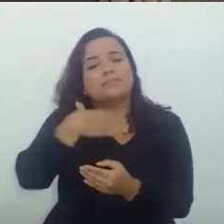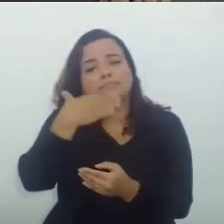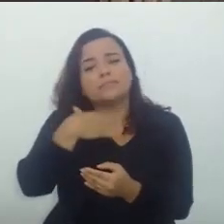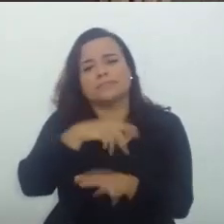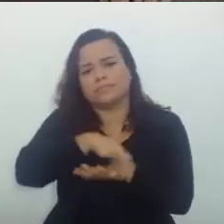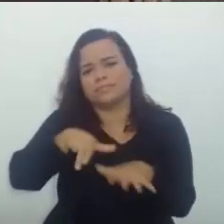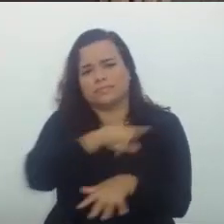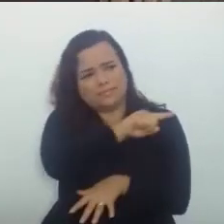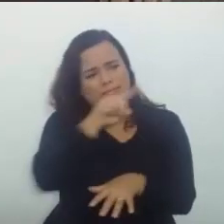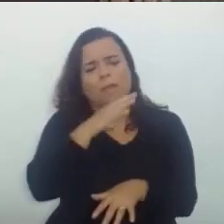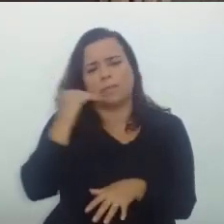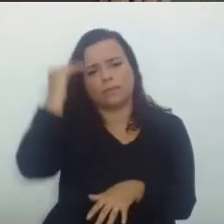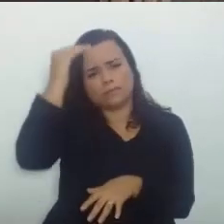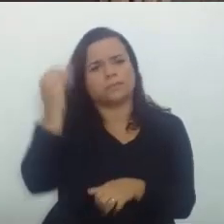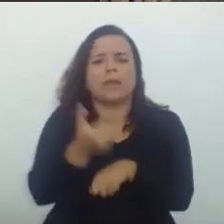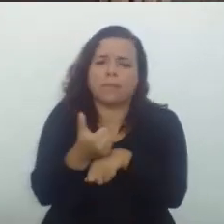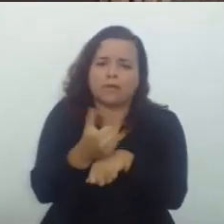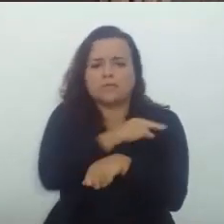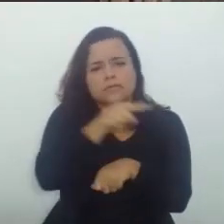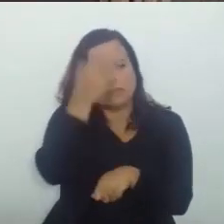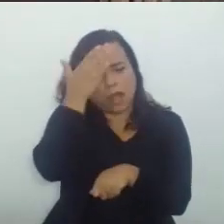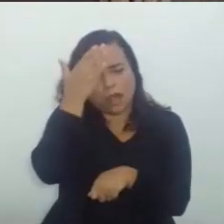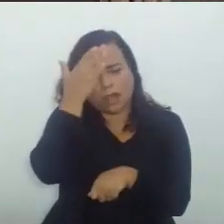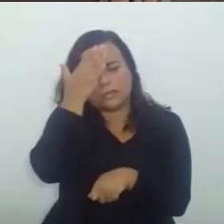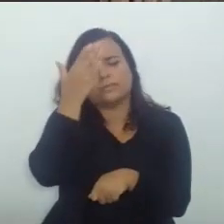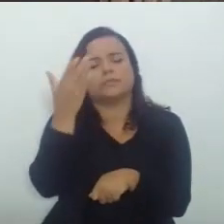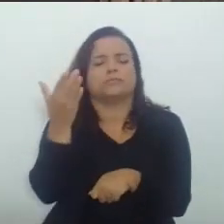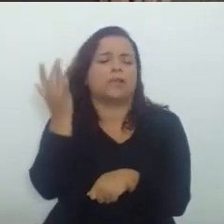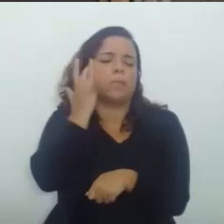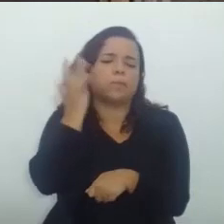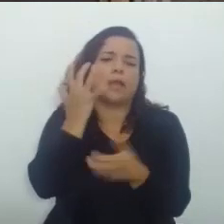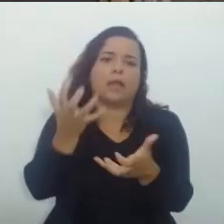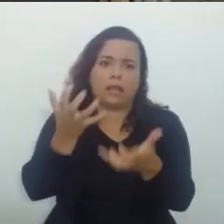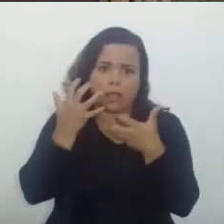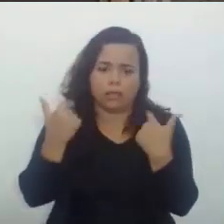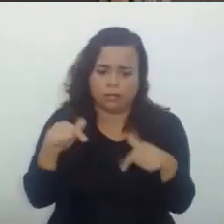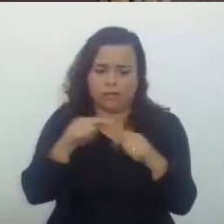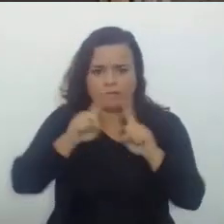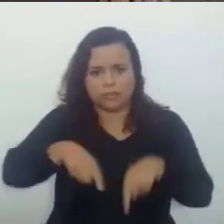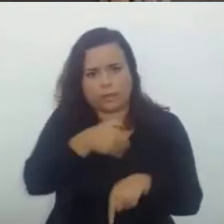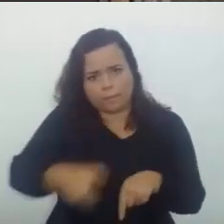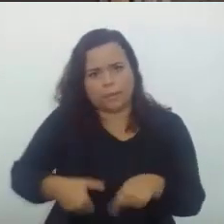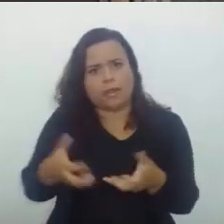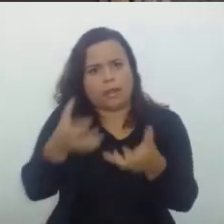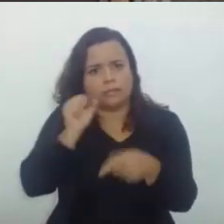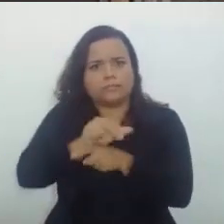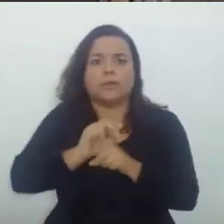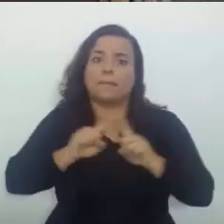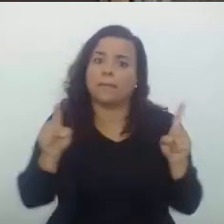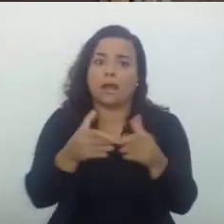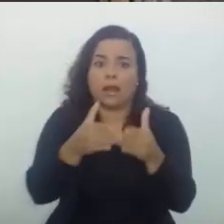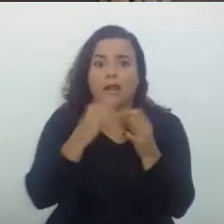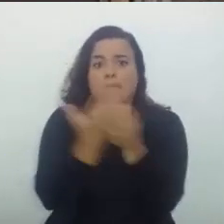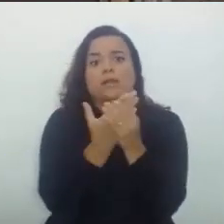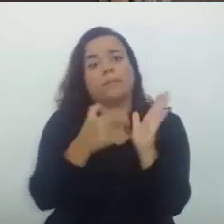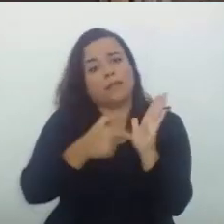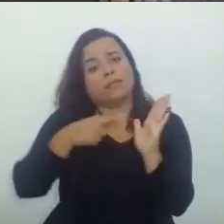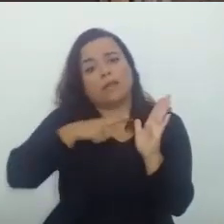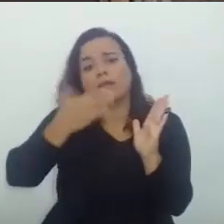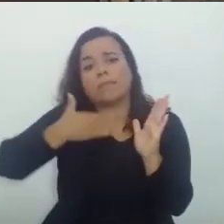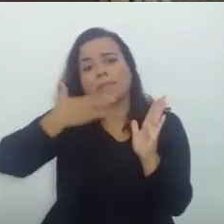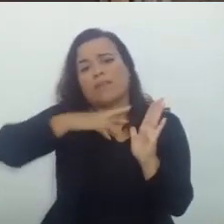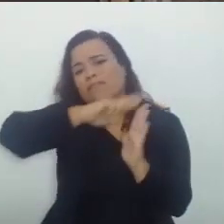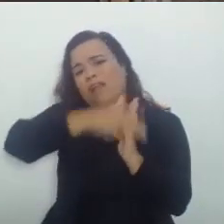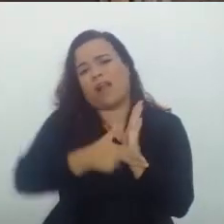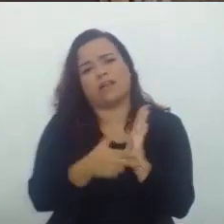adultos São profissionais Que querem ser Agentes públicos Funcionais públicos E eliminar Ela tem um caráter Precário Lamentar Eu